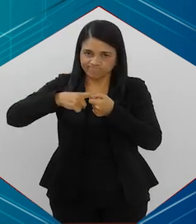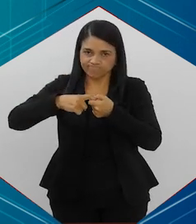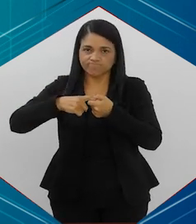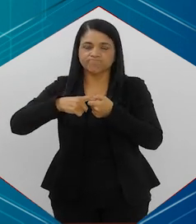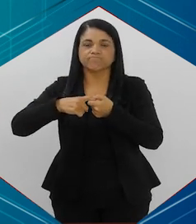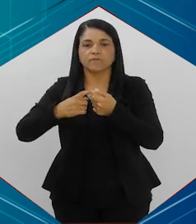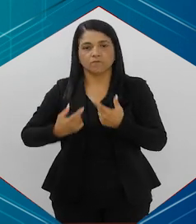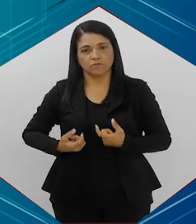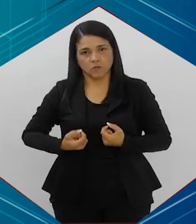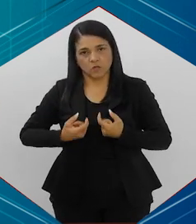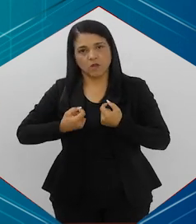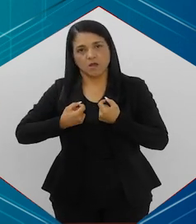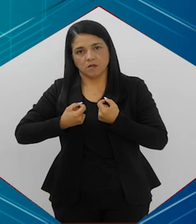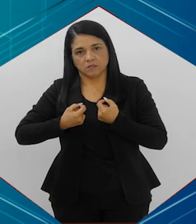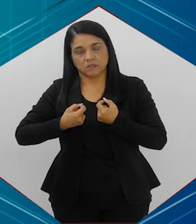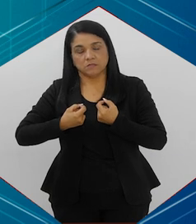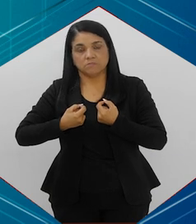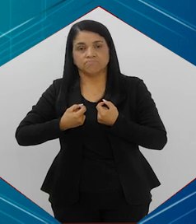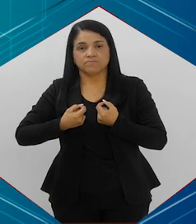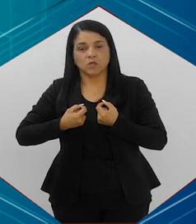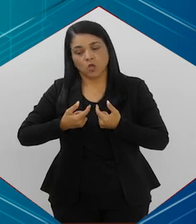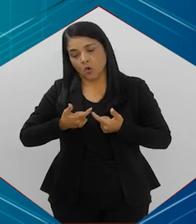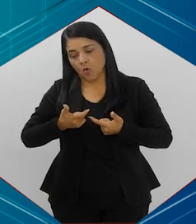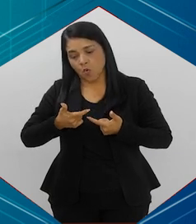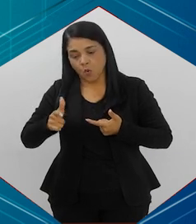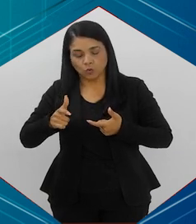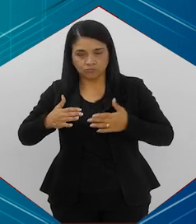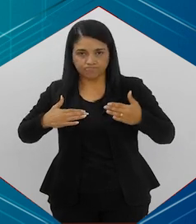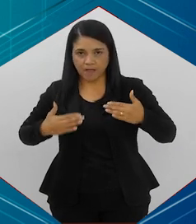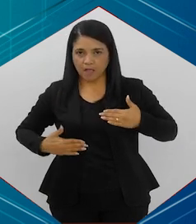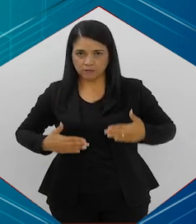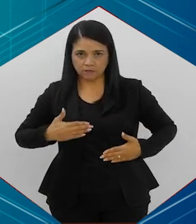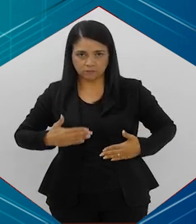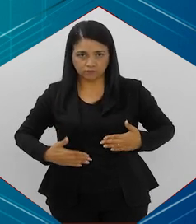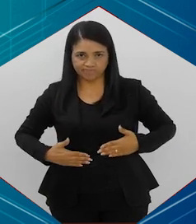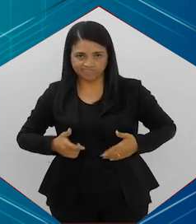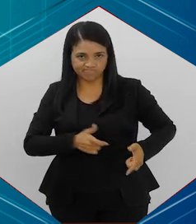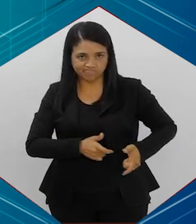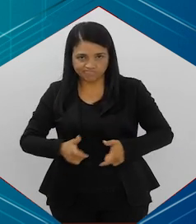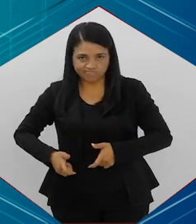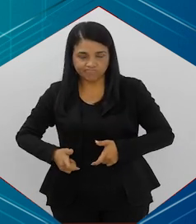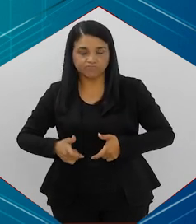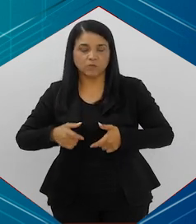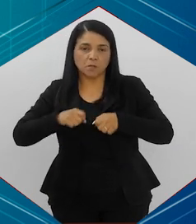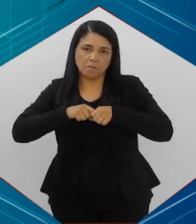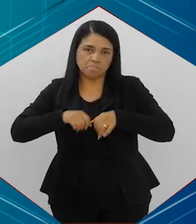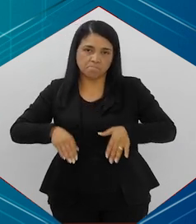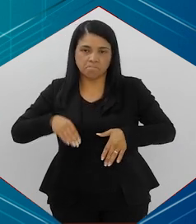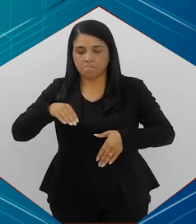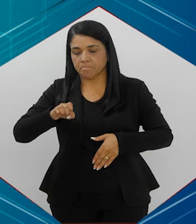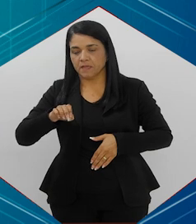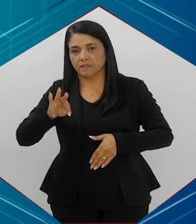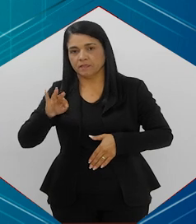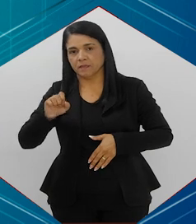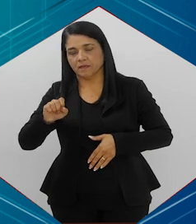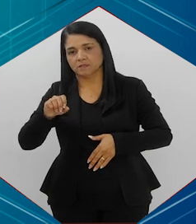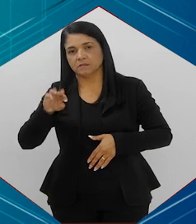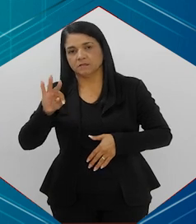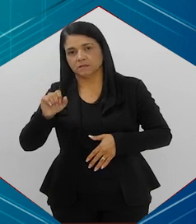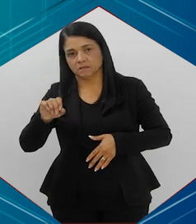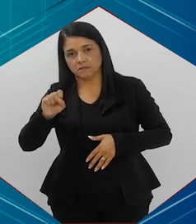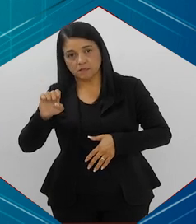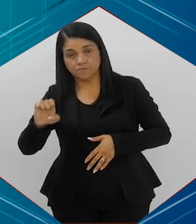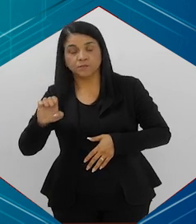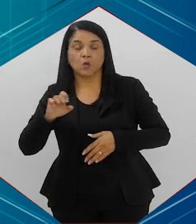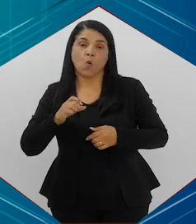esse tumor recidivar, não necessariamente no pulmão, mas em algum outro lugar do nosso corpo, seja uma metástase ou seja no próprio